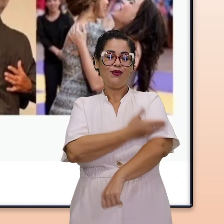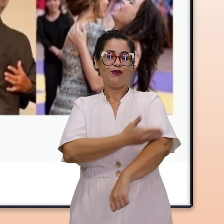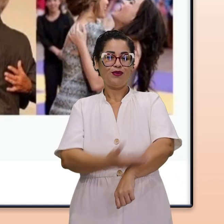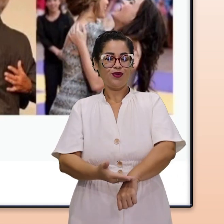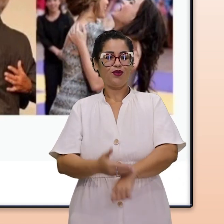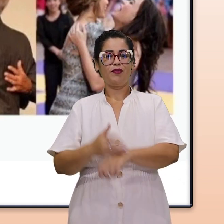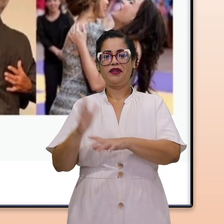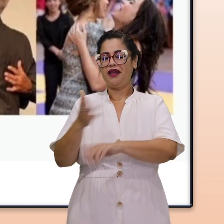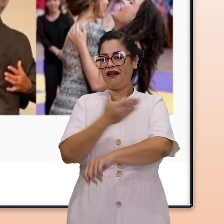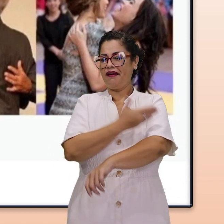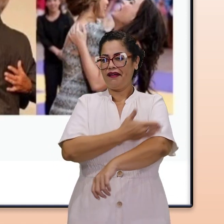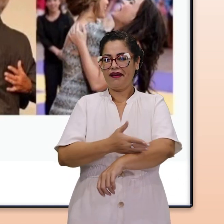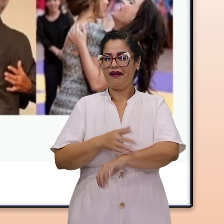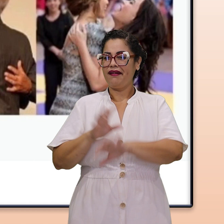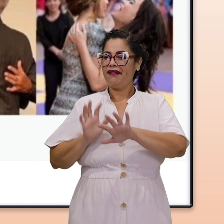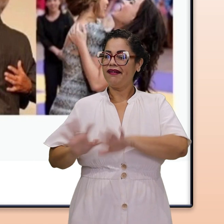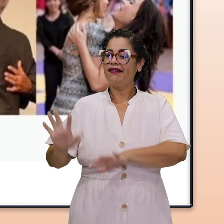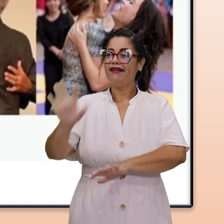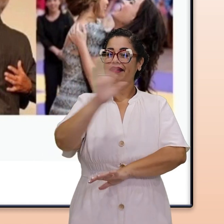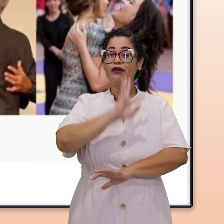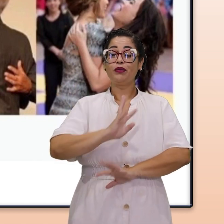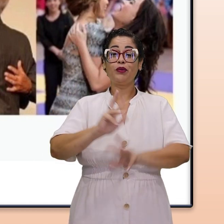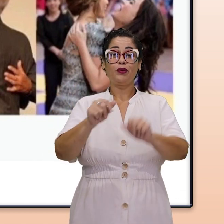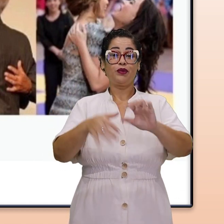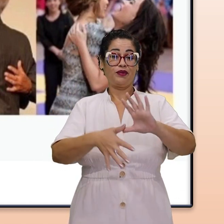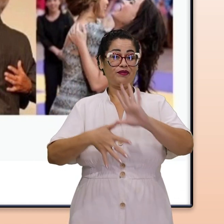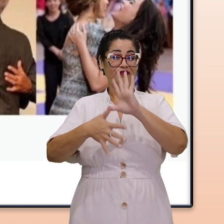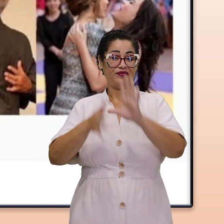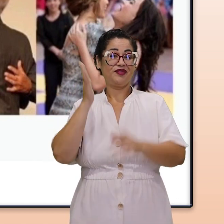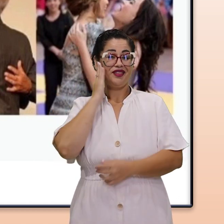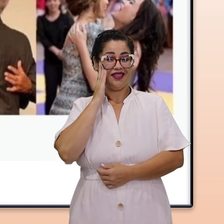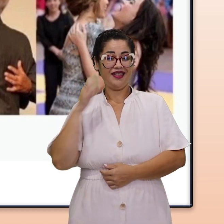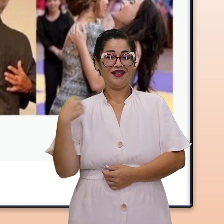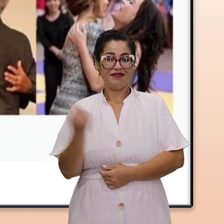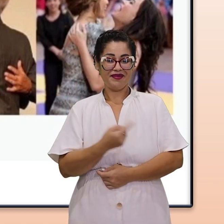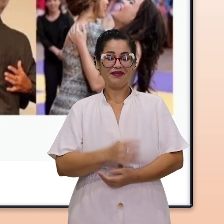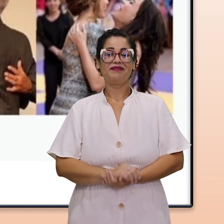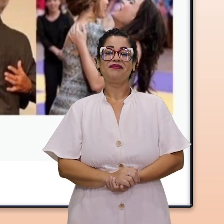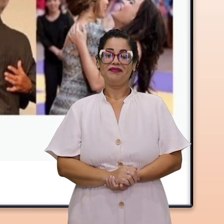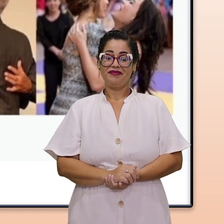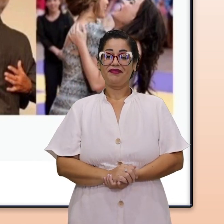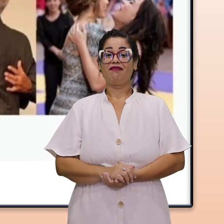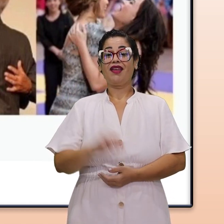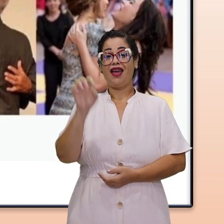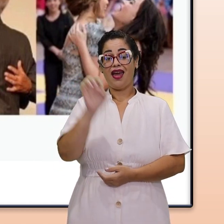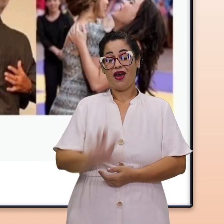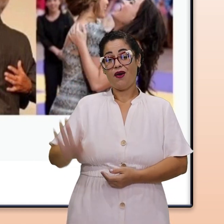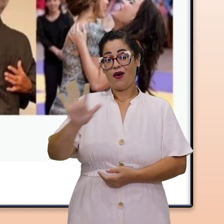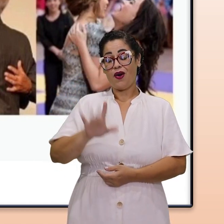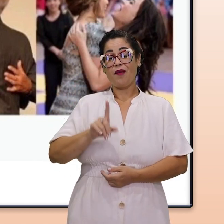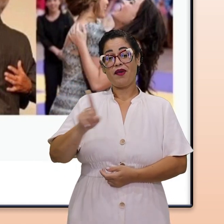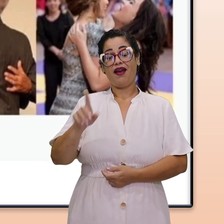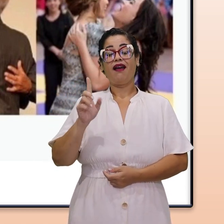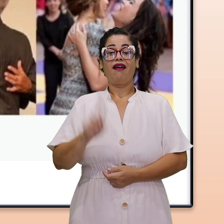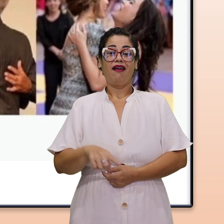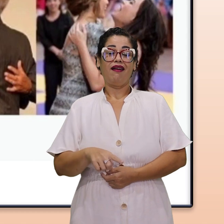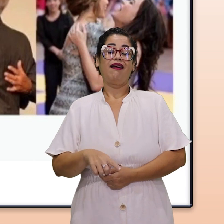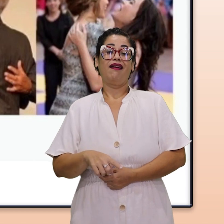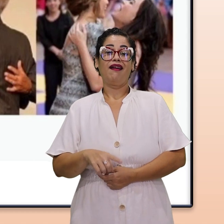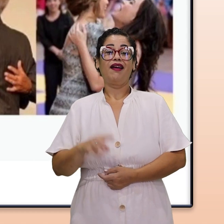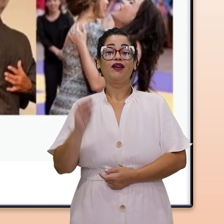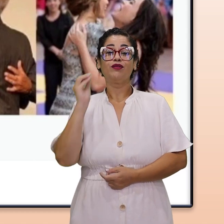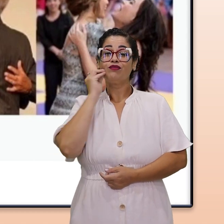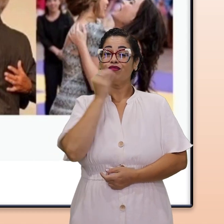bochecha é tradição em praticamente toda a América Latina. Disso nós sabemos, né pessoal? Já na Europa, a tradição